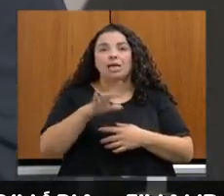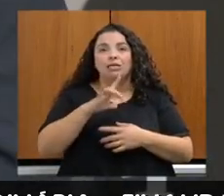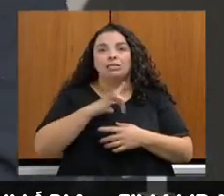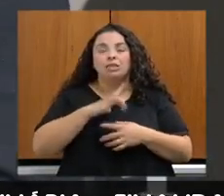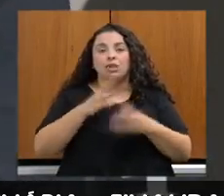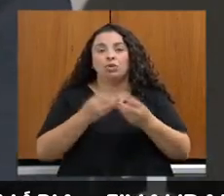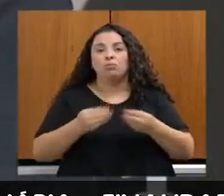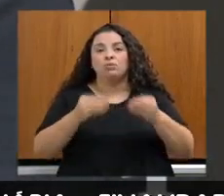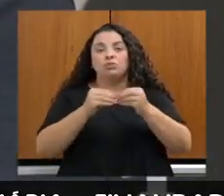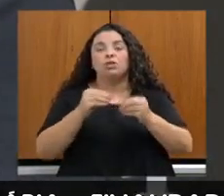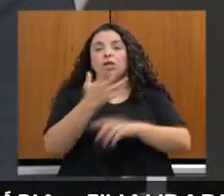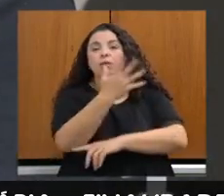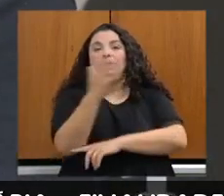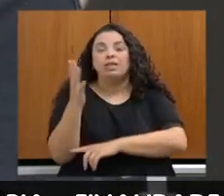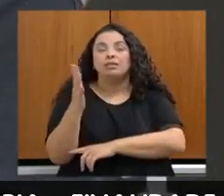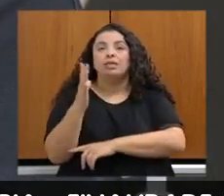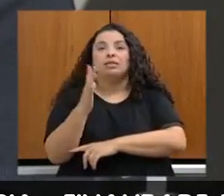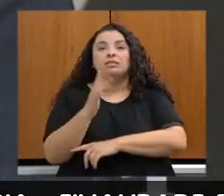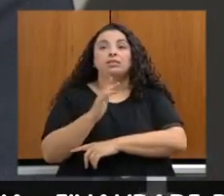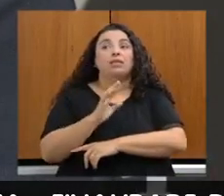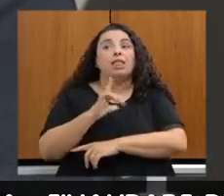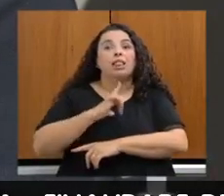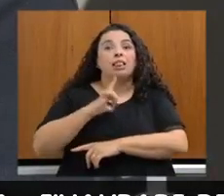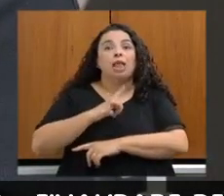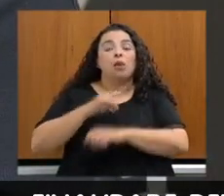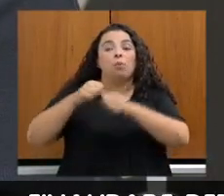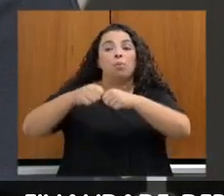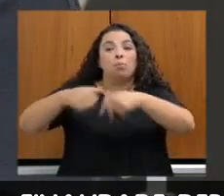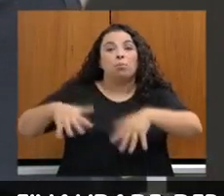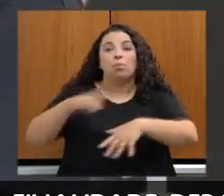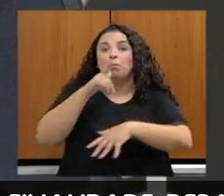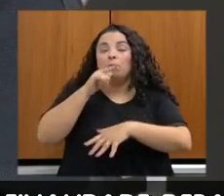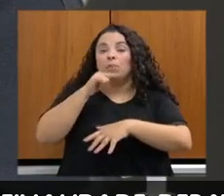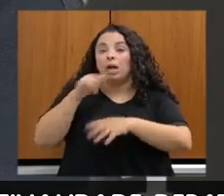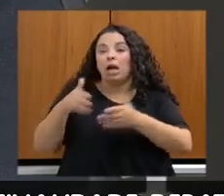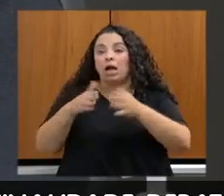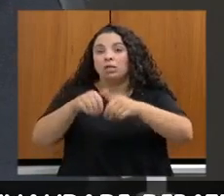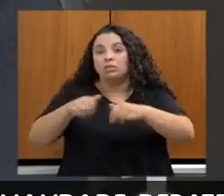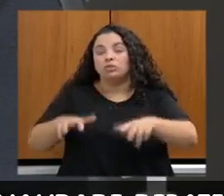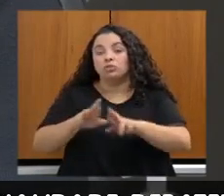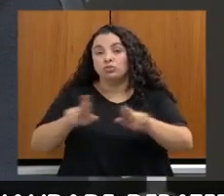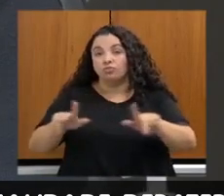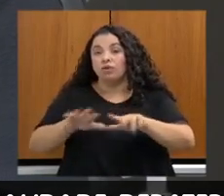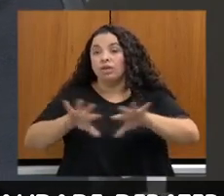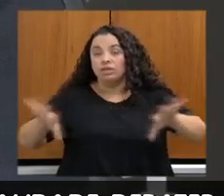compensações ambientais que vão estar localizadas na mesma bacia da onde vai estar ocorrendo a intervenção.